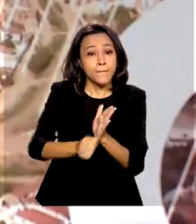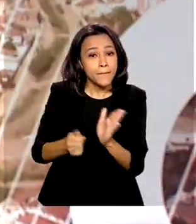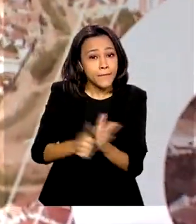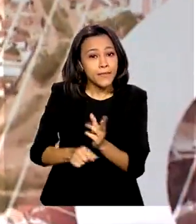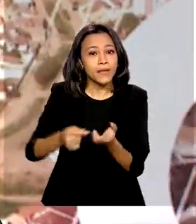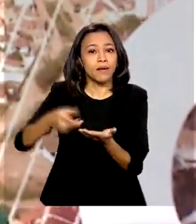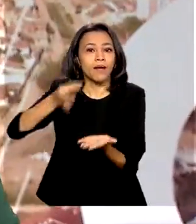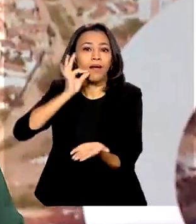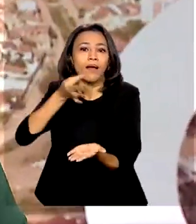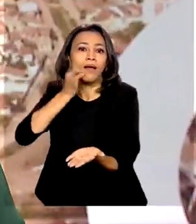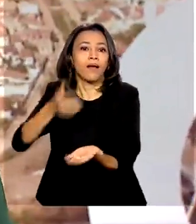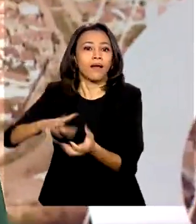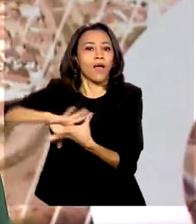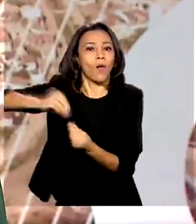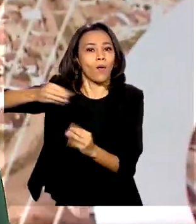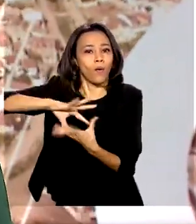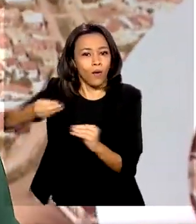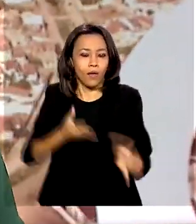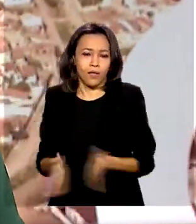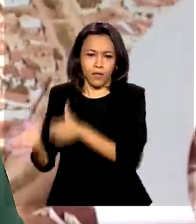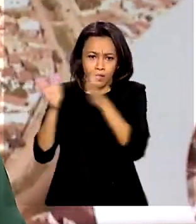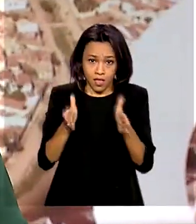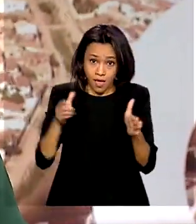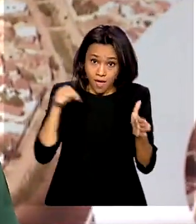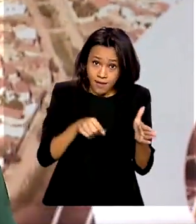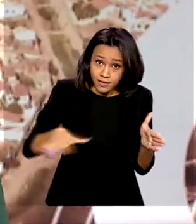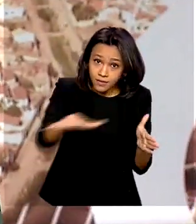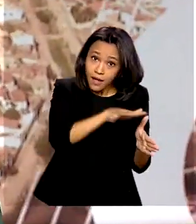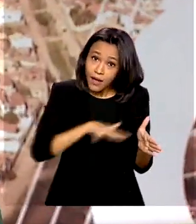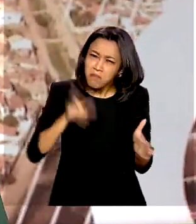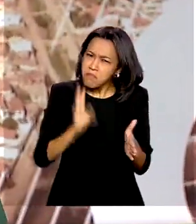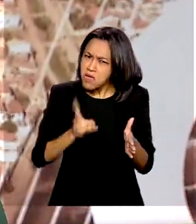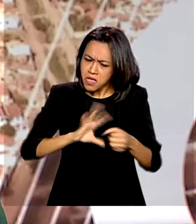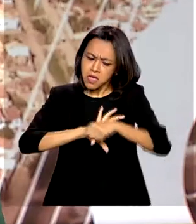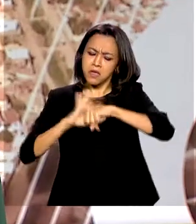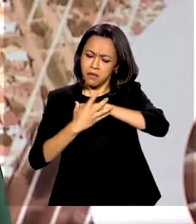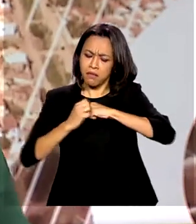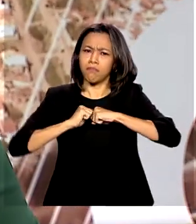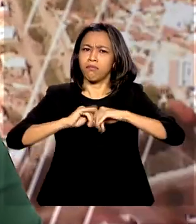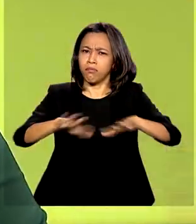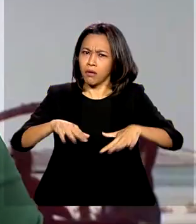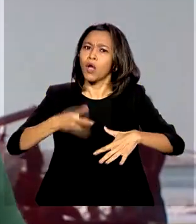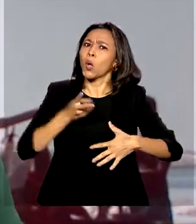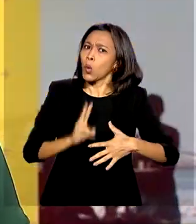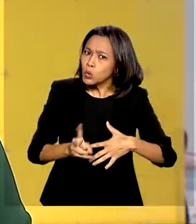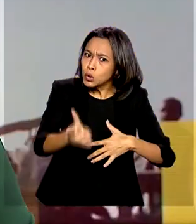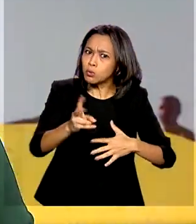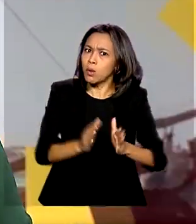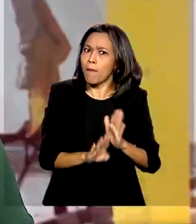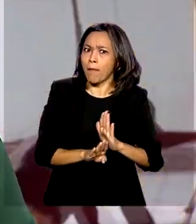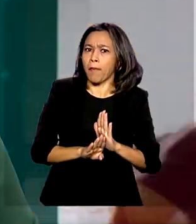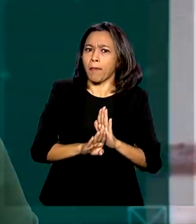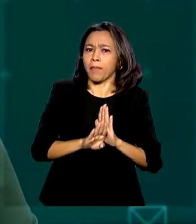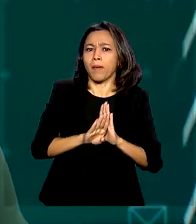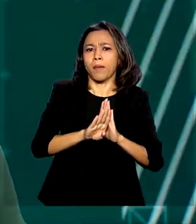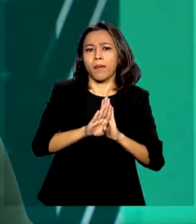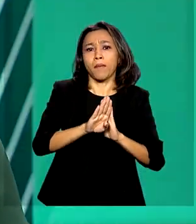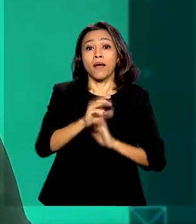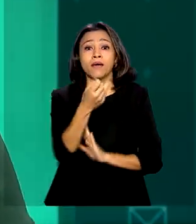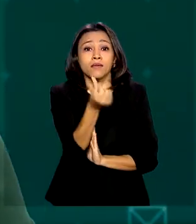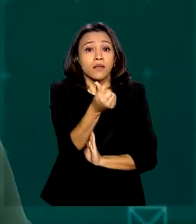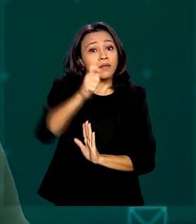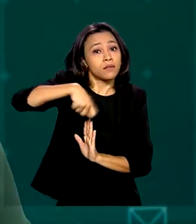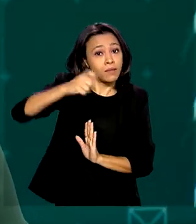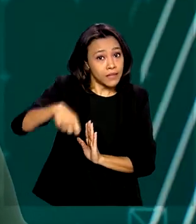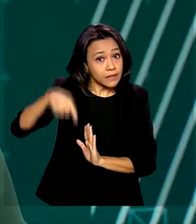Mesmo com a crise do coronavírus, o setor agropecuário brasileiro segue com exportações em alta. Nos primeiros seis meses do